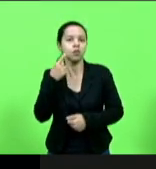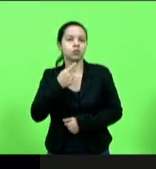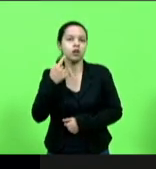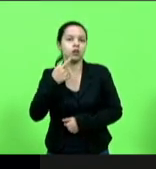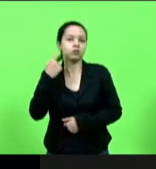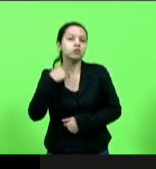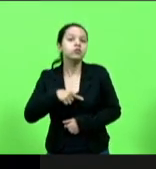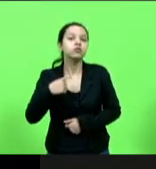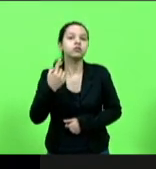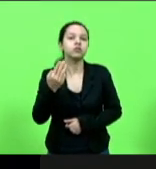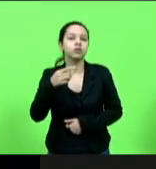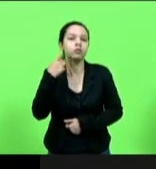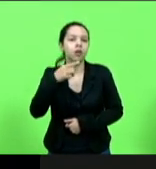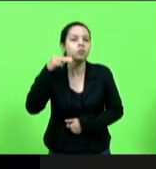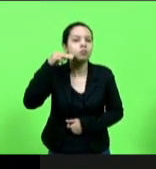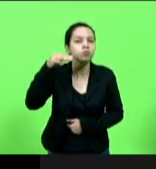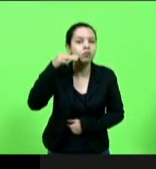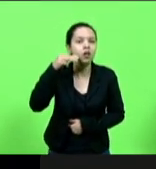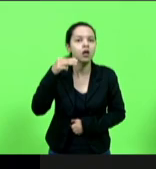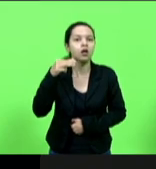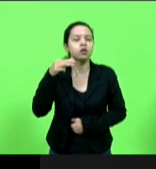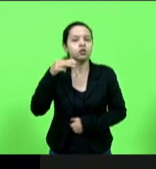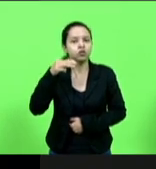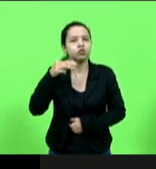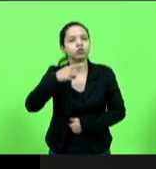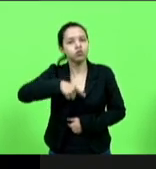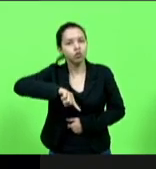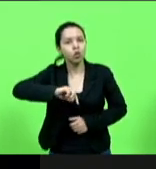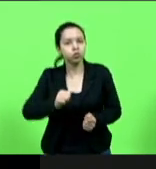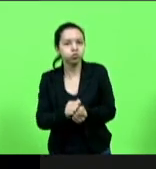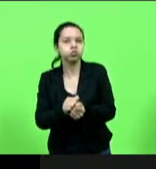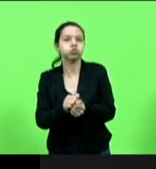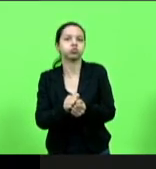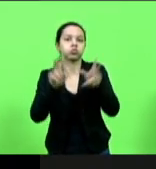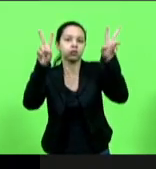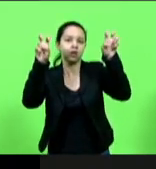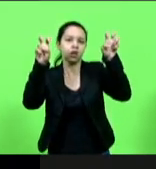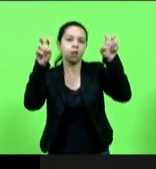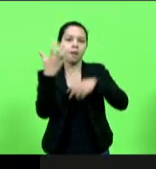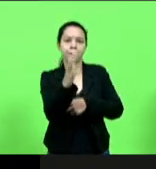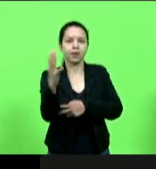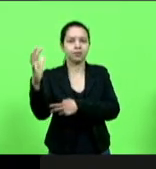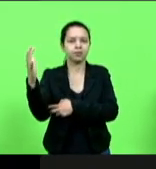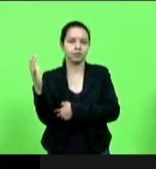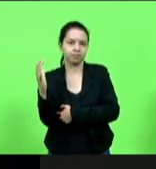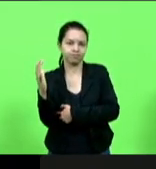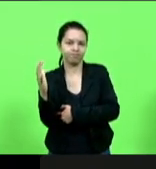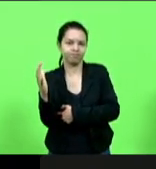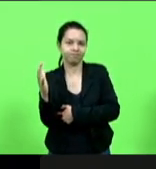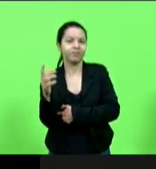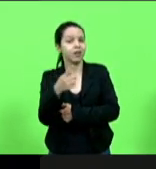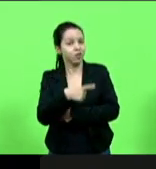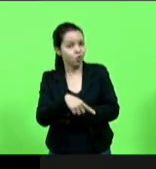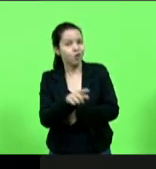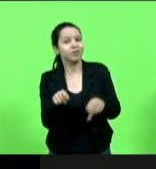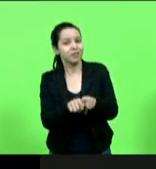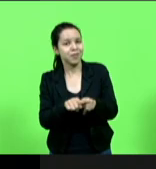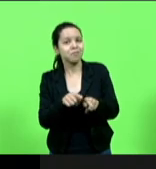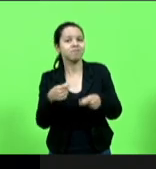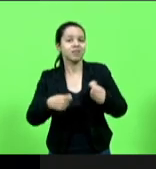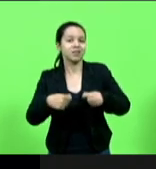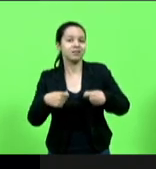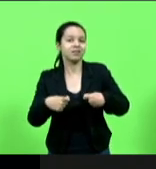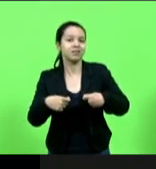questão ambiental mas também precisamos nos preparar para esse momento novo que nós estamos